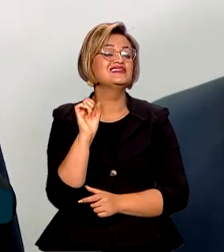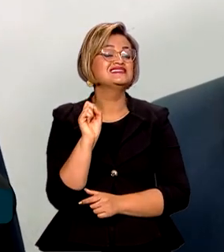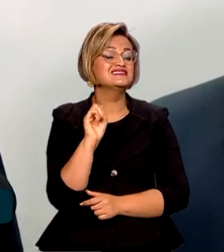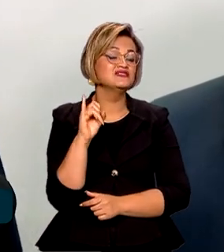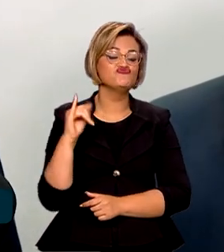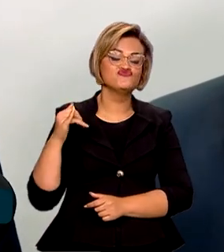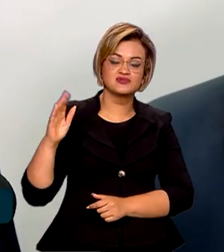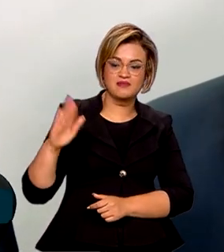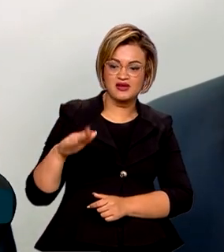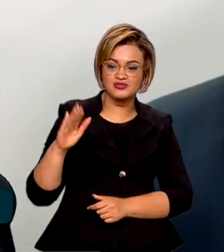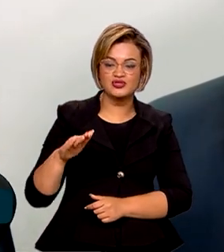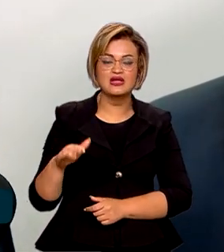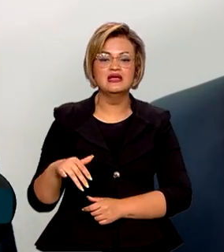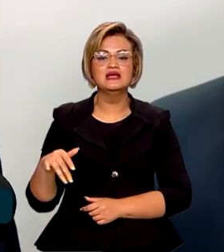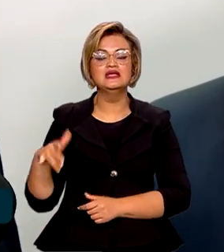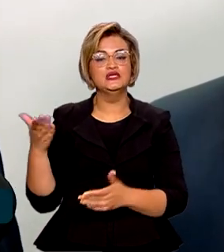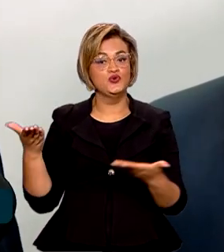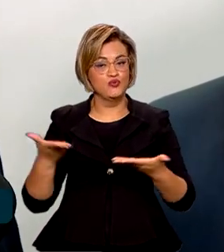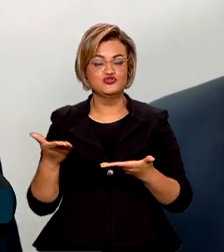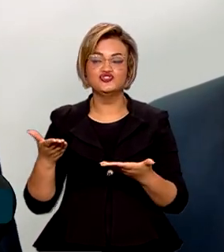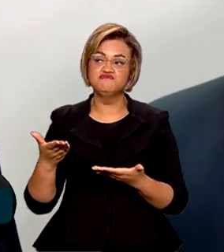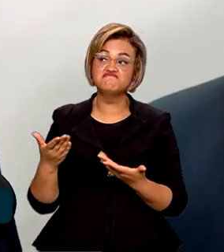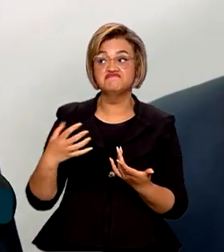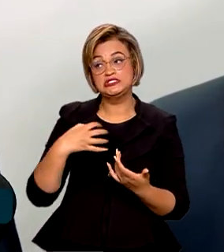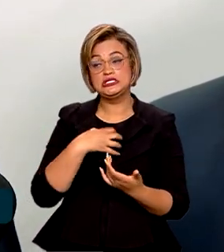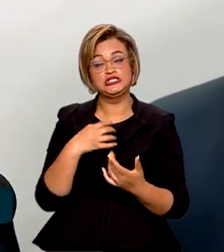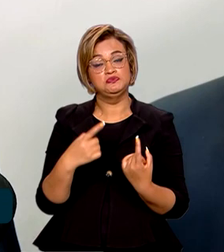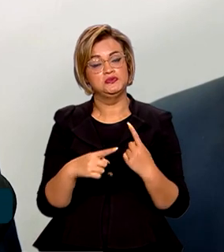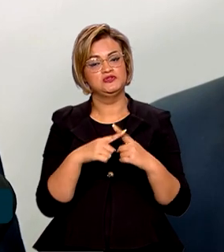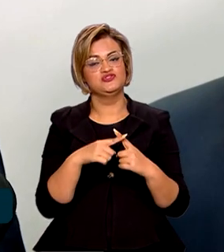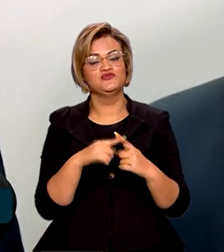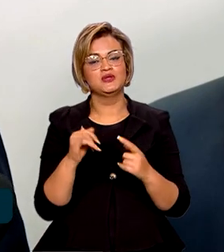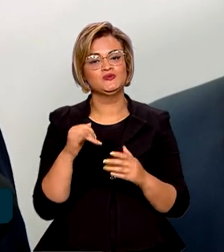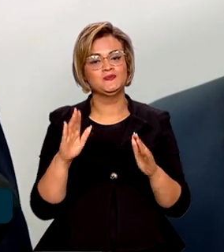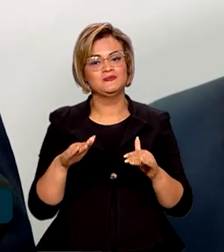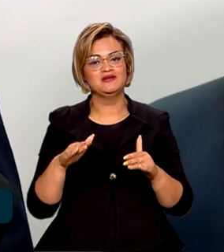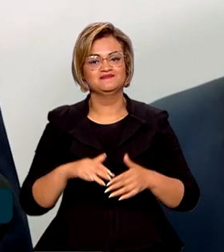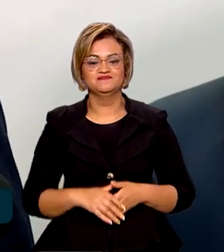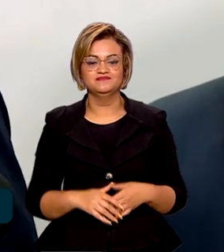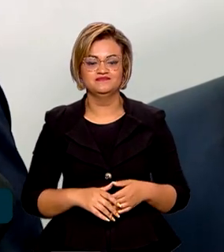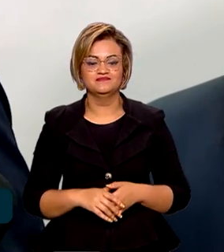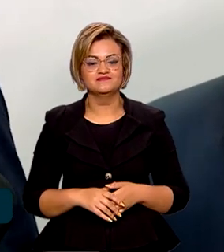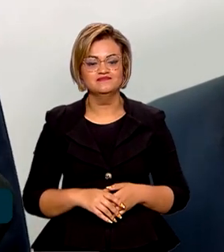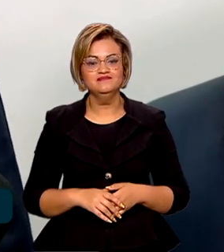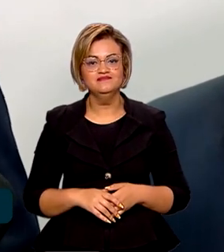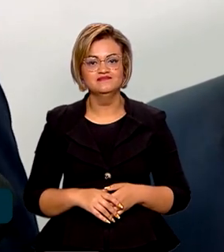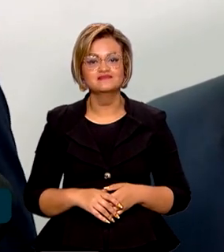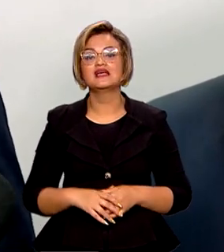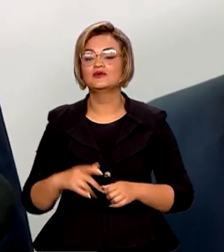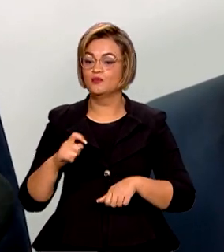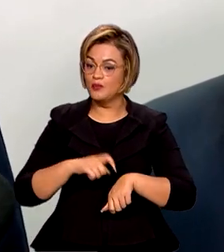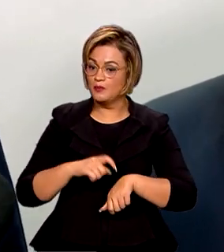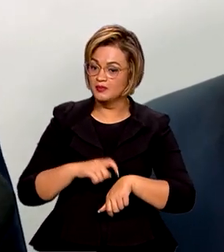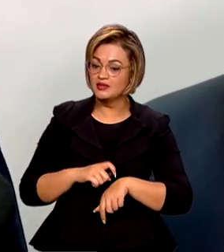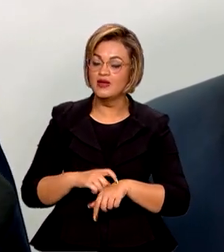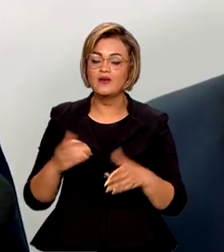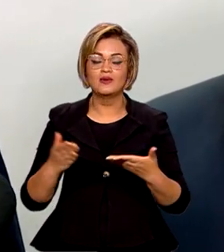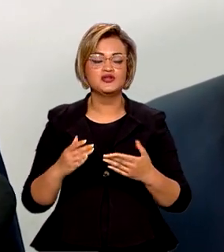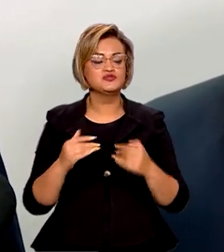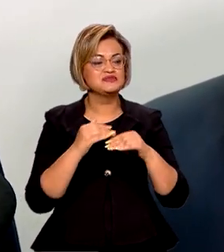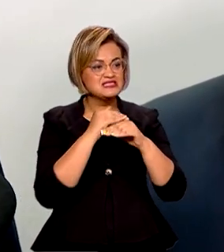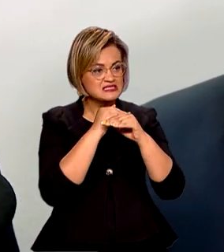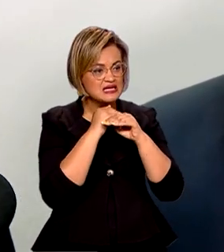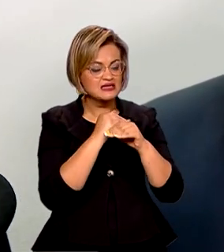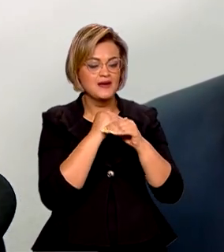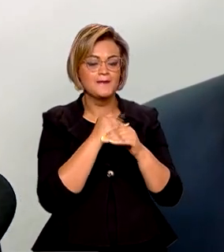da média. E que o cenário atual se mostra favorável para juros menores. Está mais do que na hora de nós alinharmos